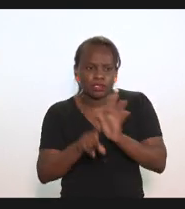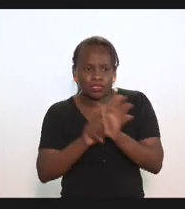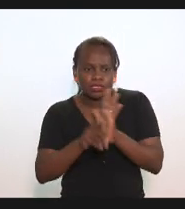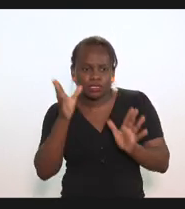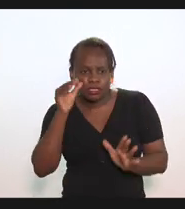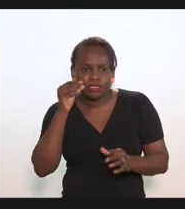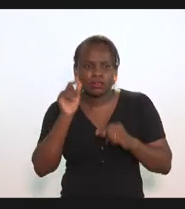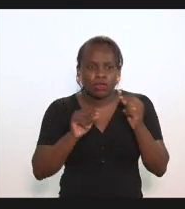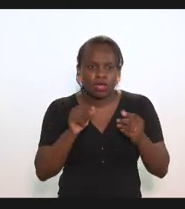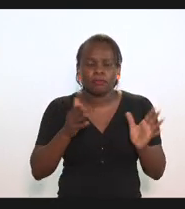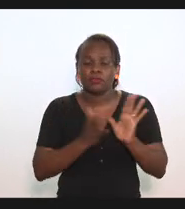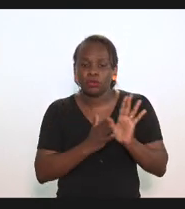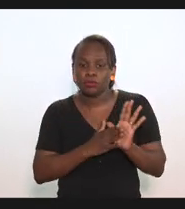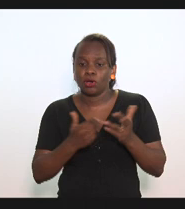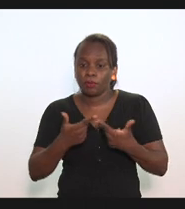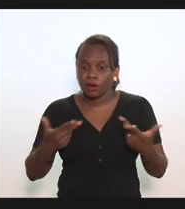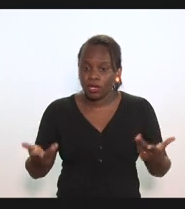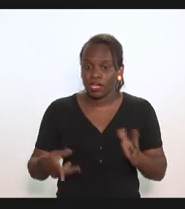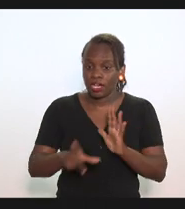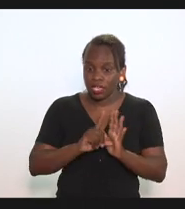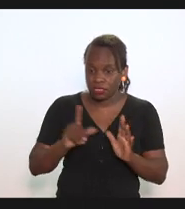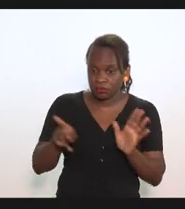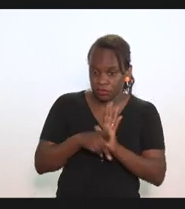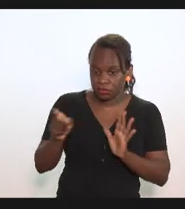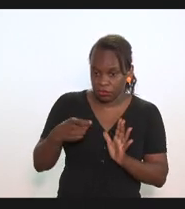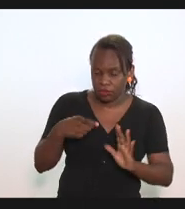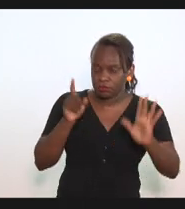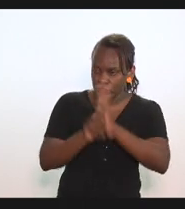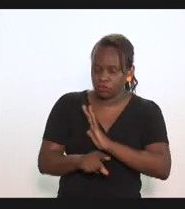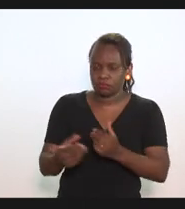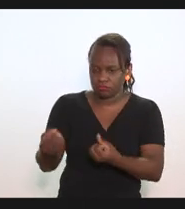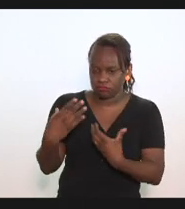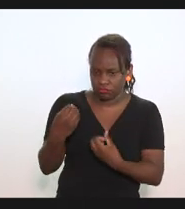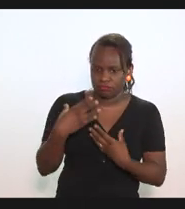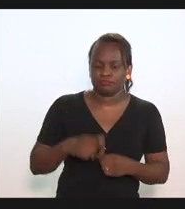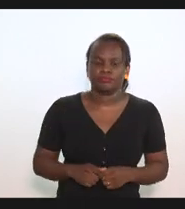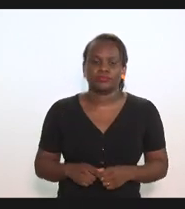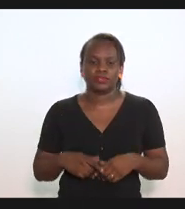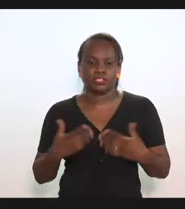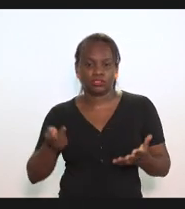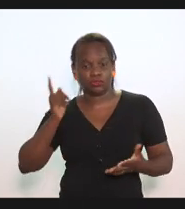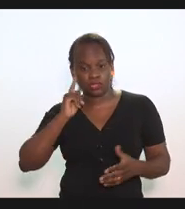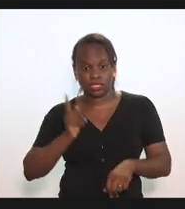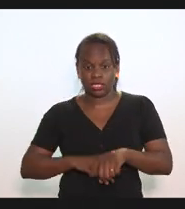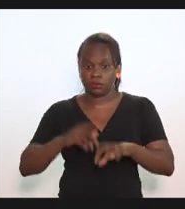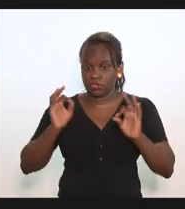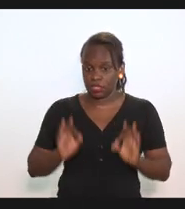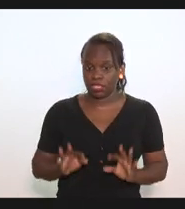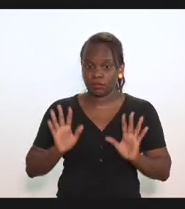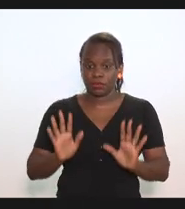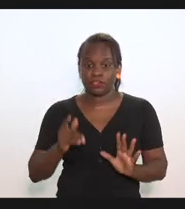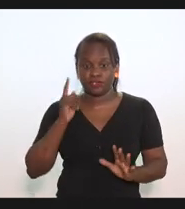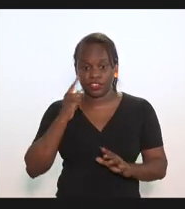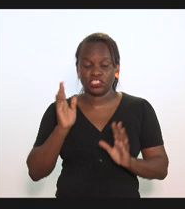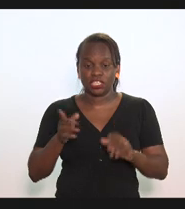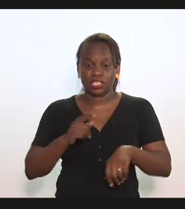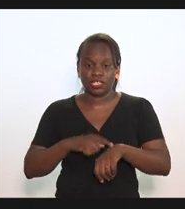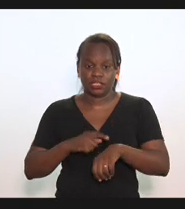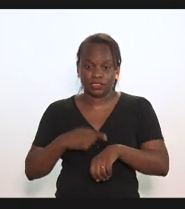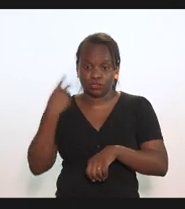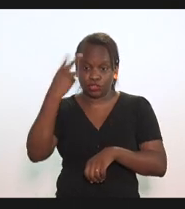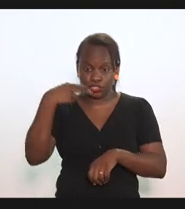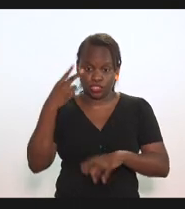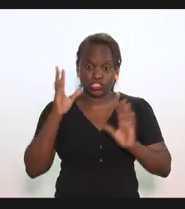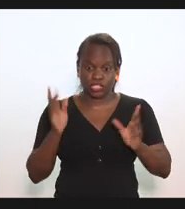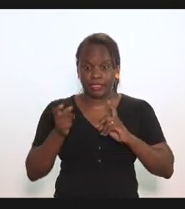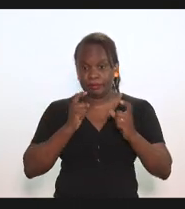vou propor algo relacionado à tributação e não sei se é um momento adequado mas vejo que a gente já tem mais de duas horas